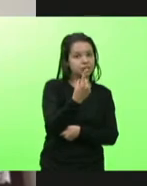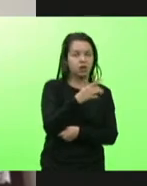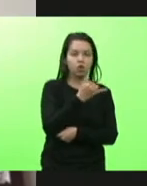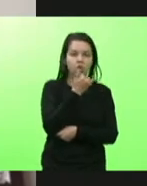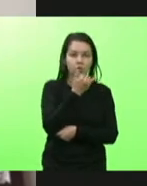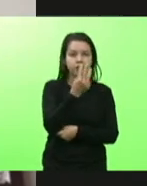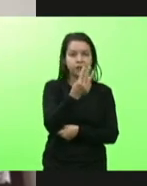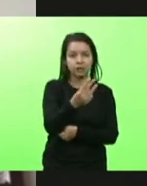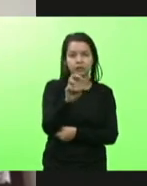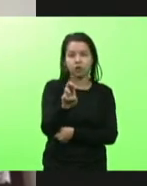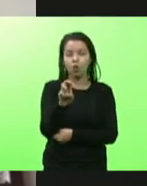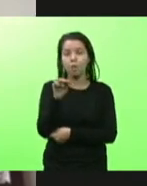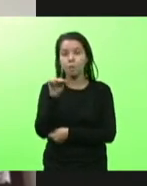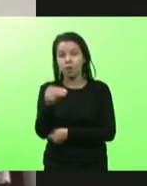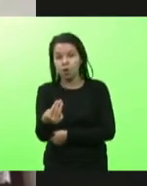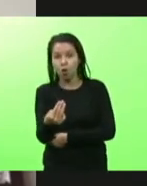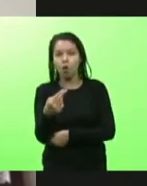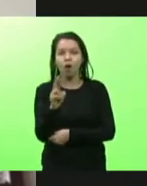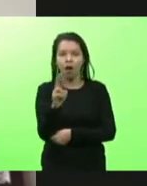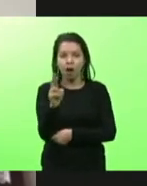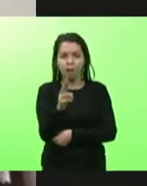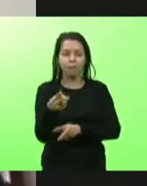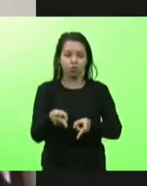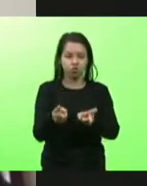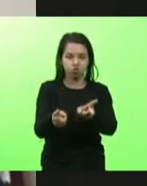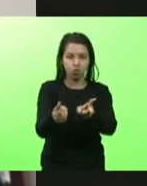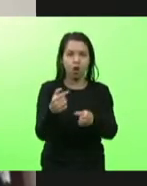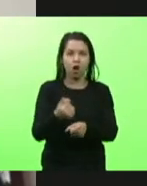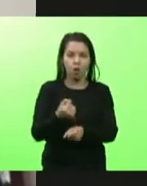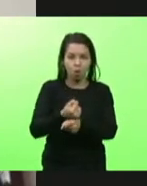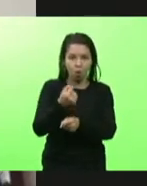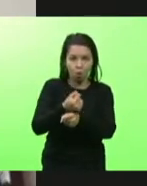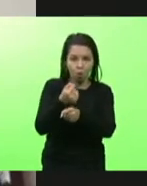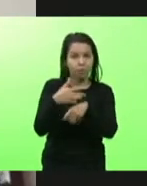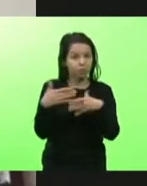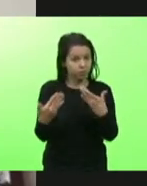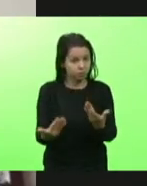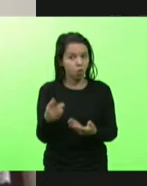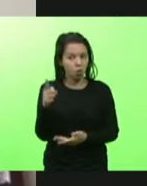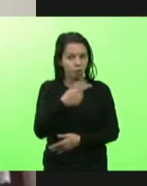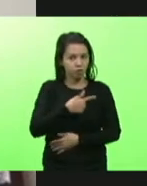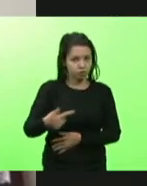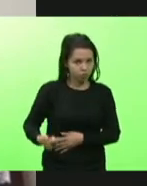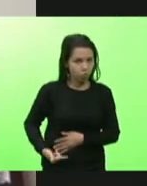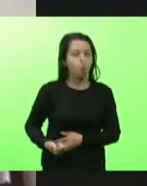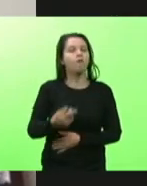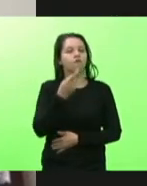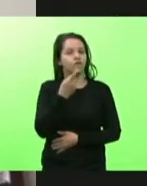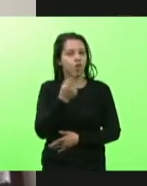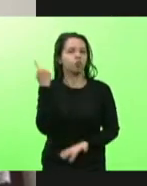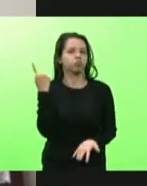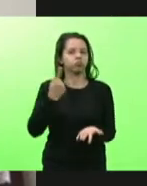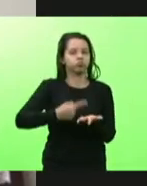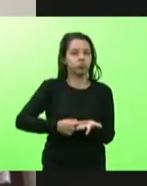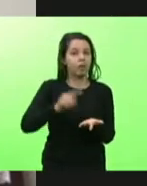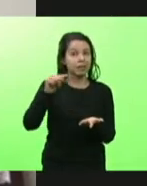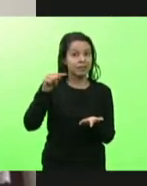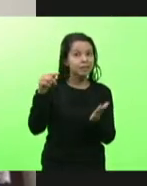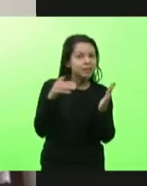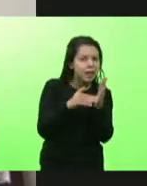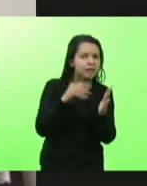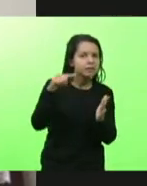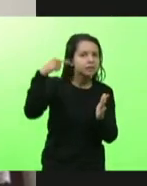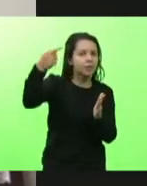para a continuidade da obra. Então, a governadora se comprometeu de que até sexta-feira da semana que vem